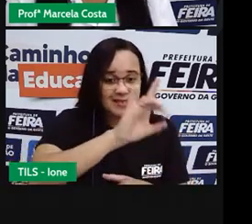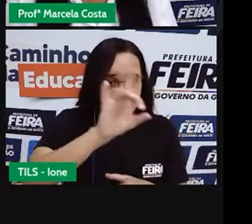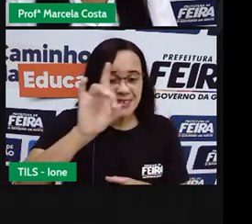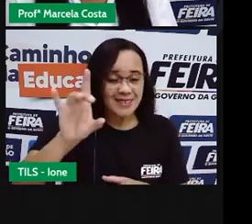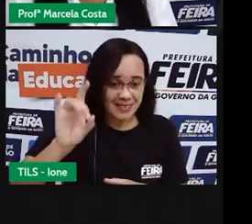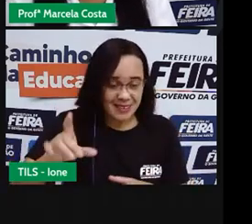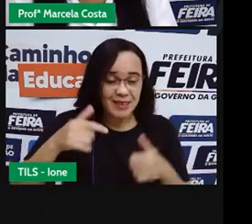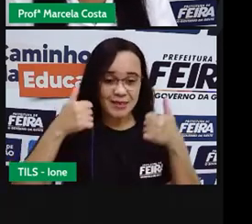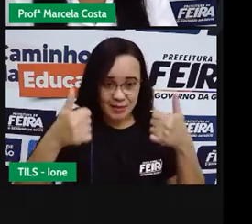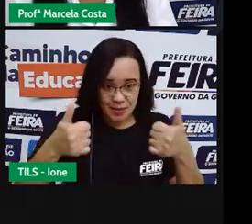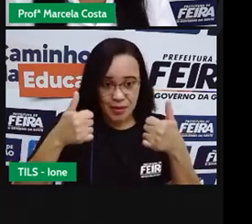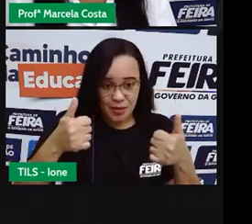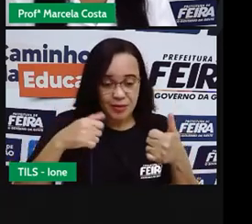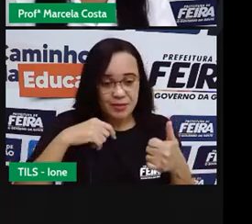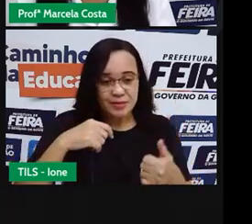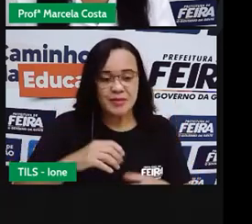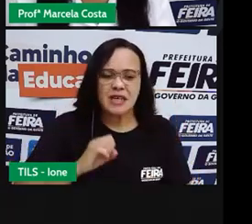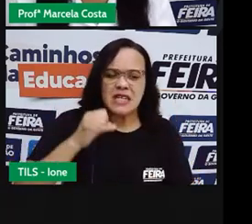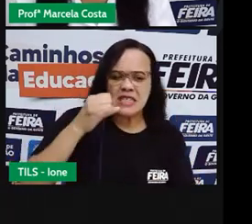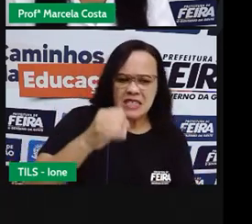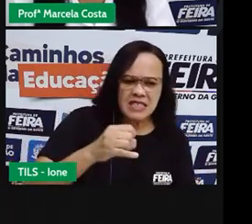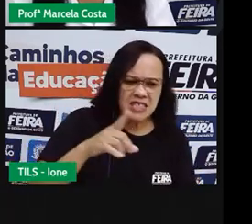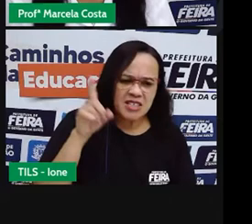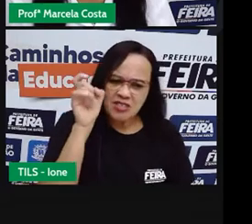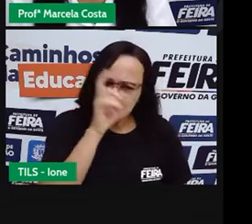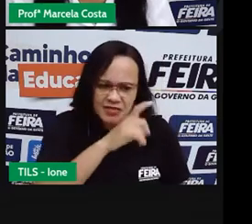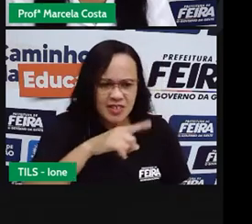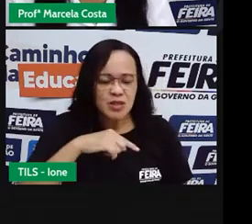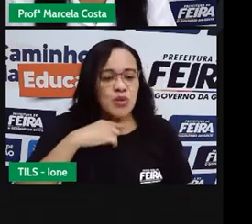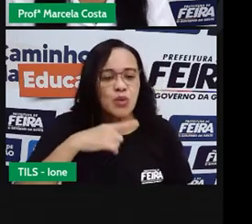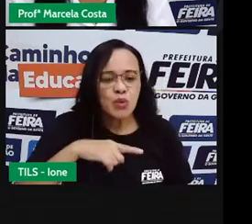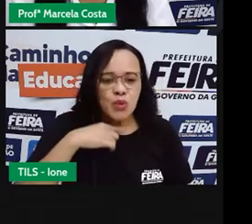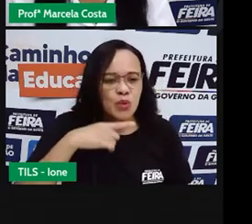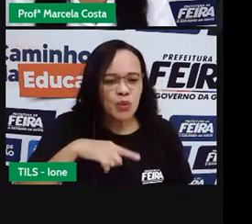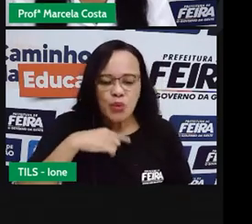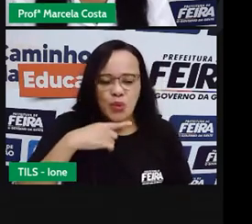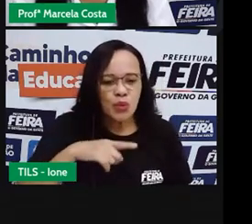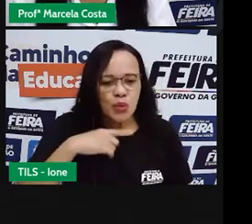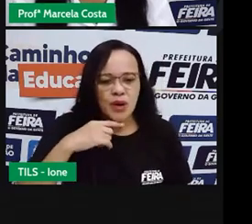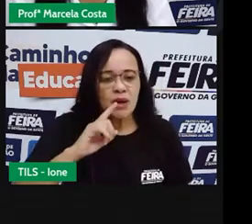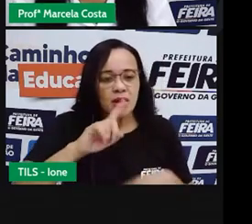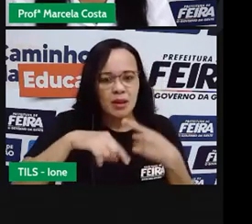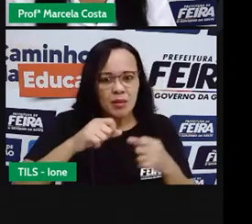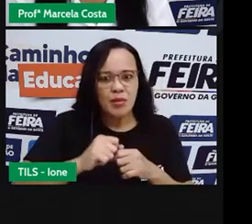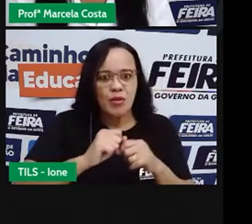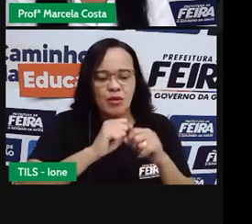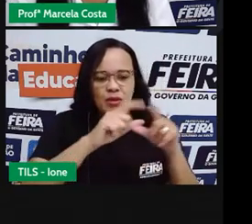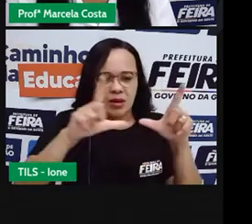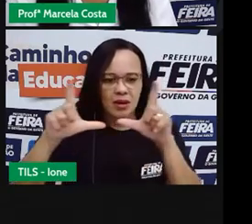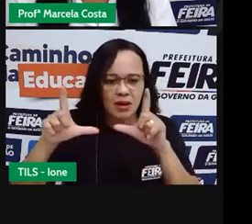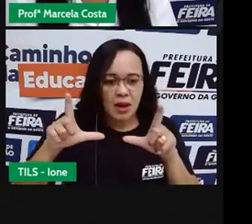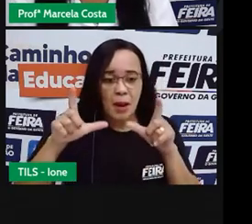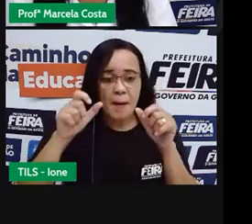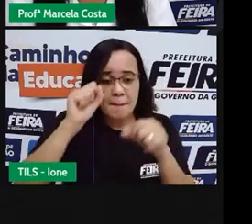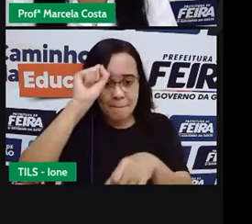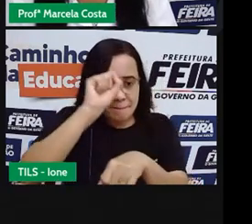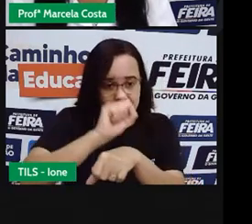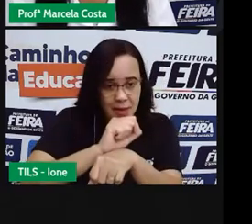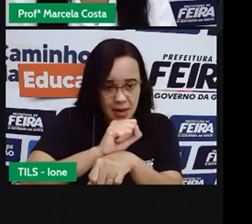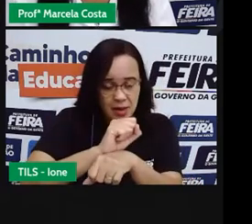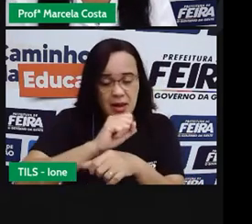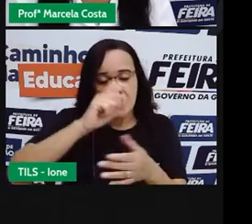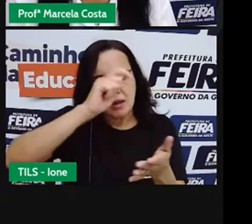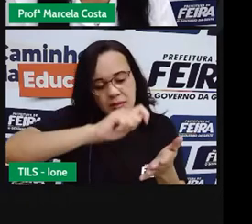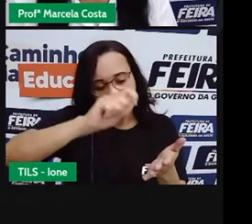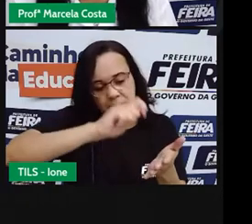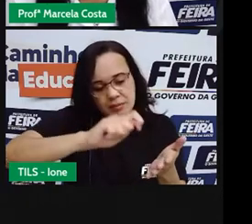não tiver Dificuldade Para acompanhar Pode voltar Para a aula Nesse momento Pausar o vídeo E E escrevendo Aí